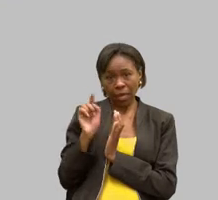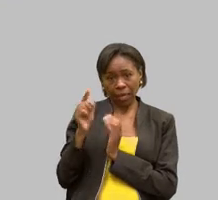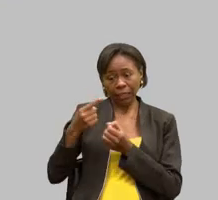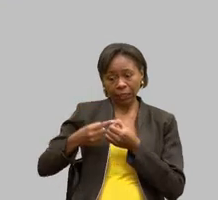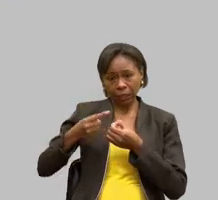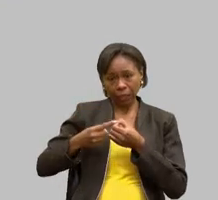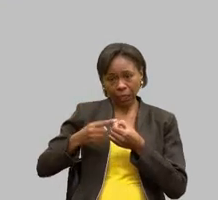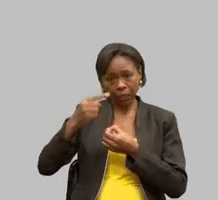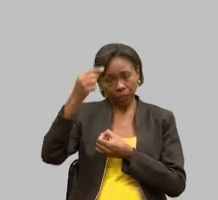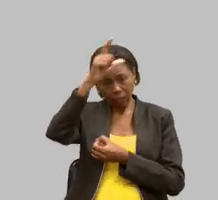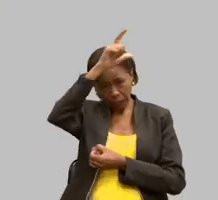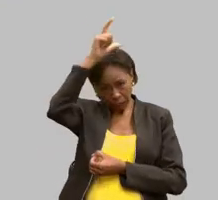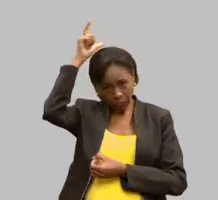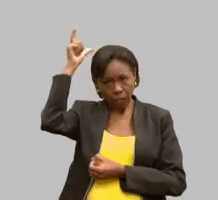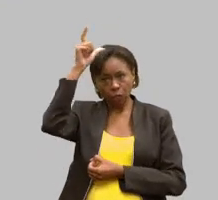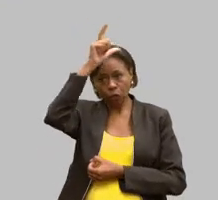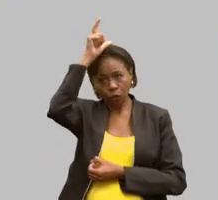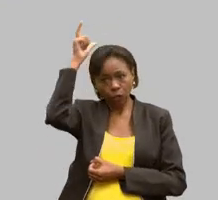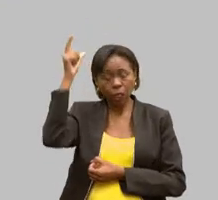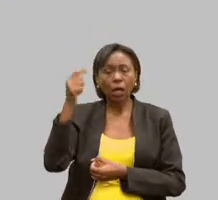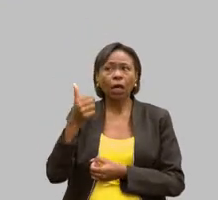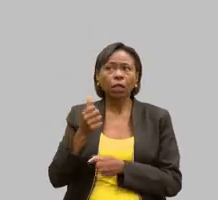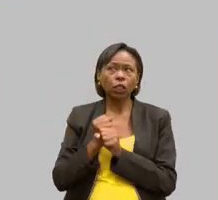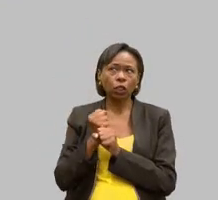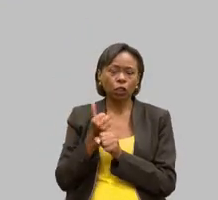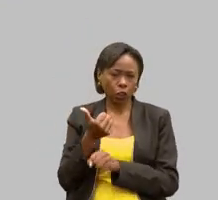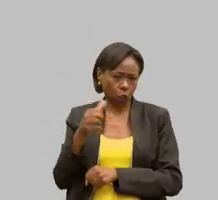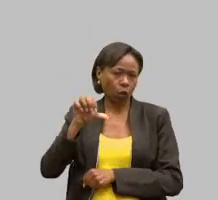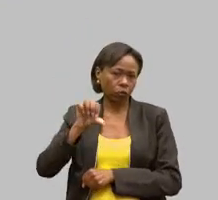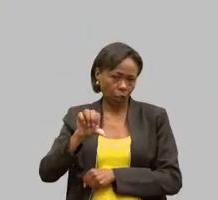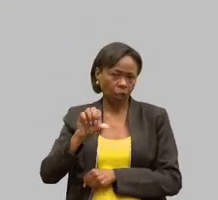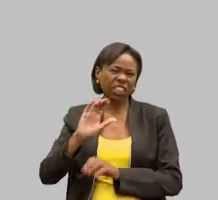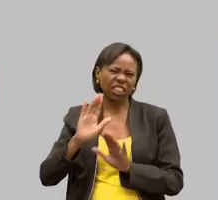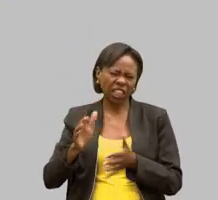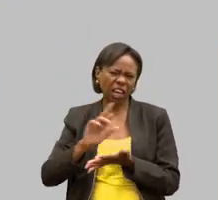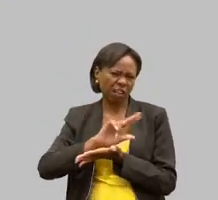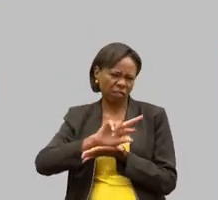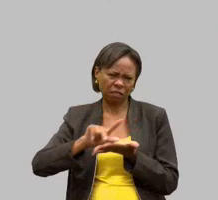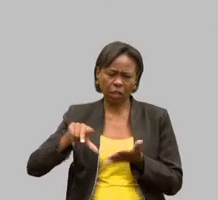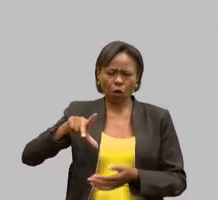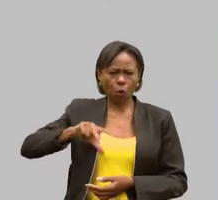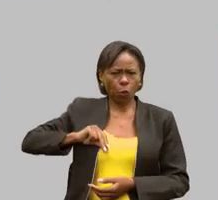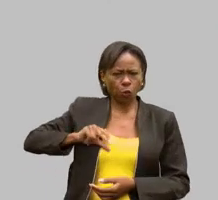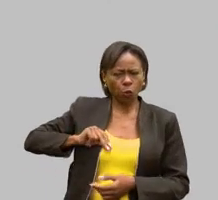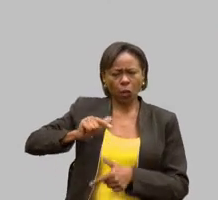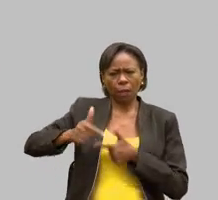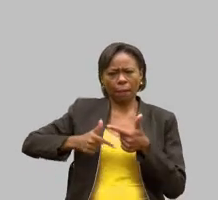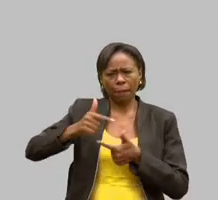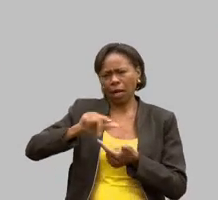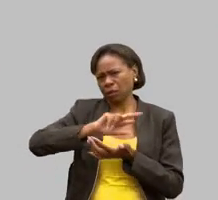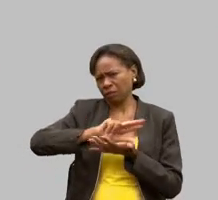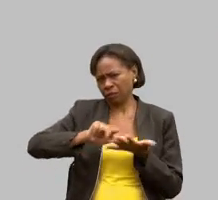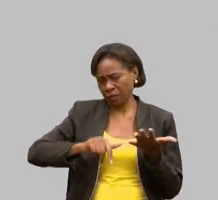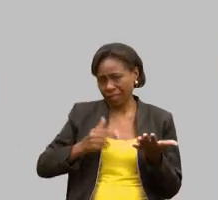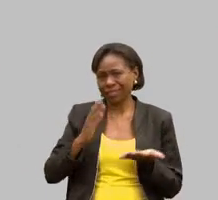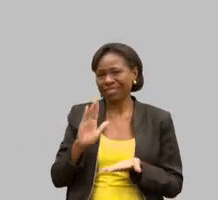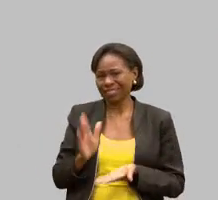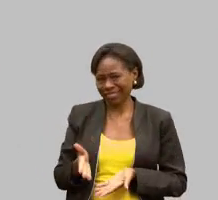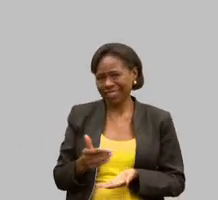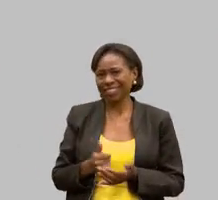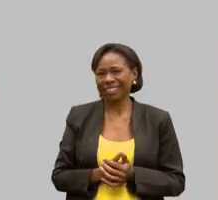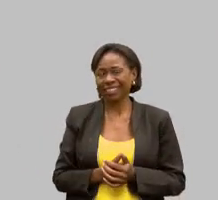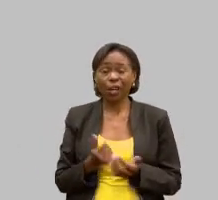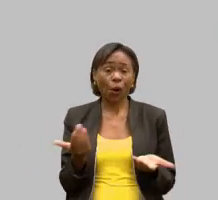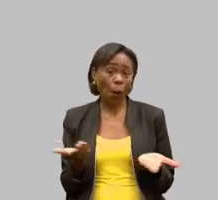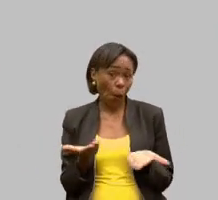anos já passei por várias funções na mesma e hoje tenho a oportunidade de estar como diretora